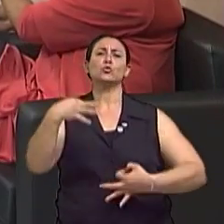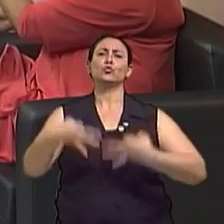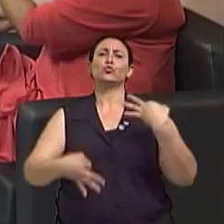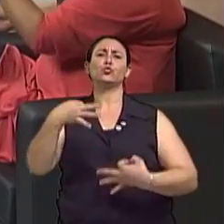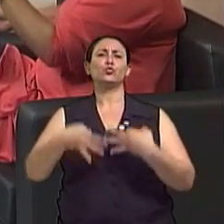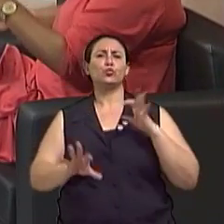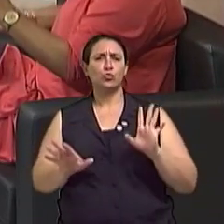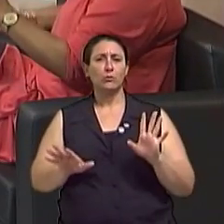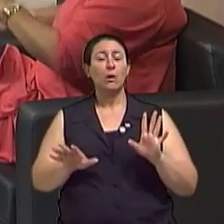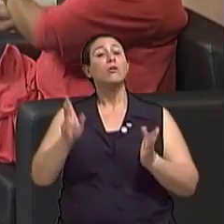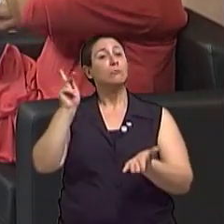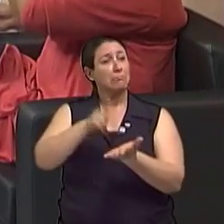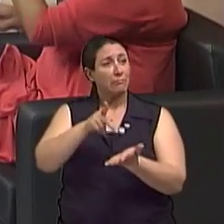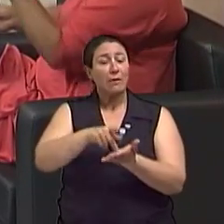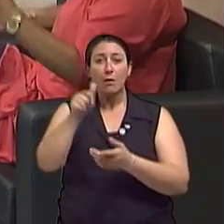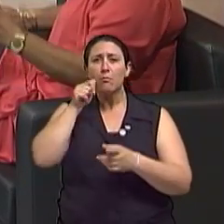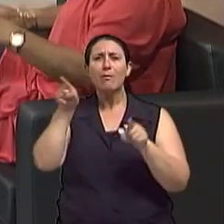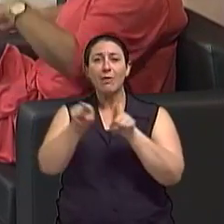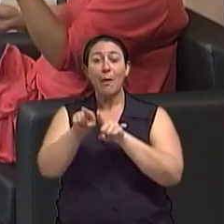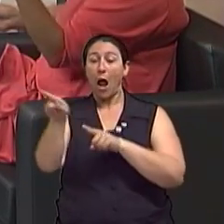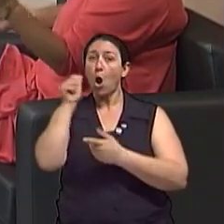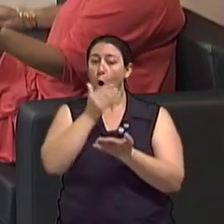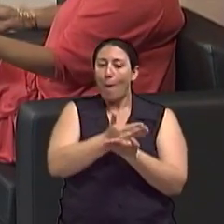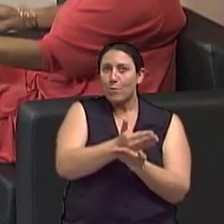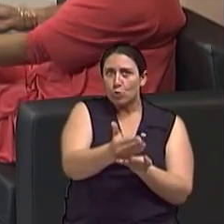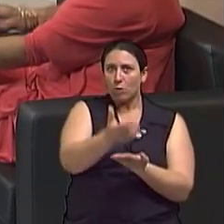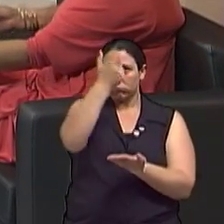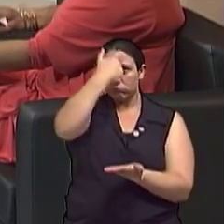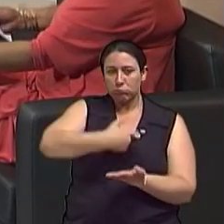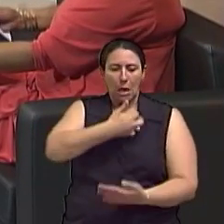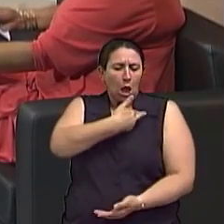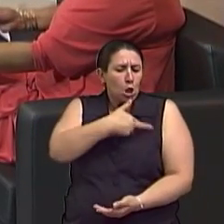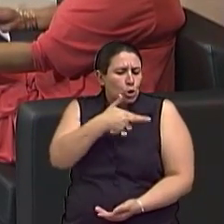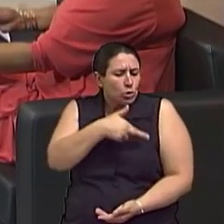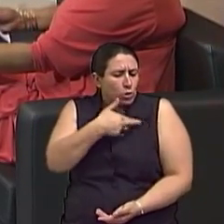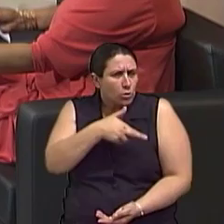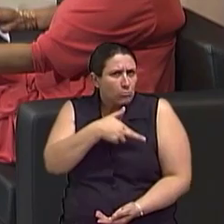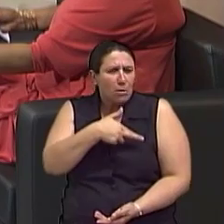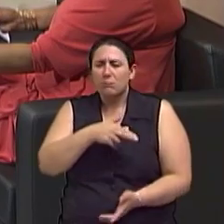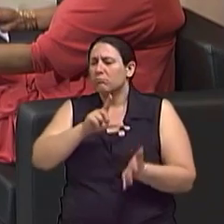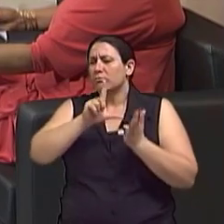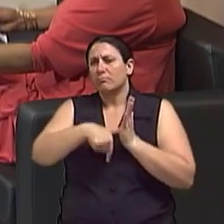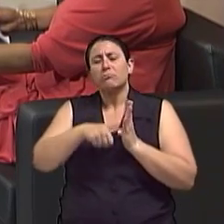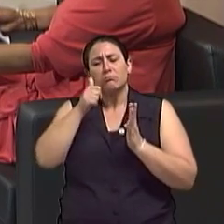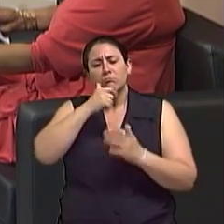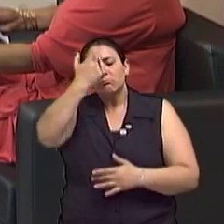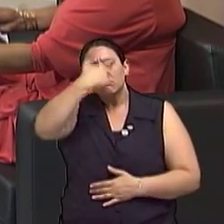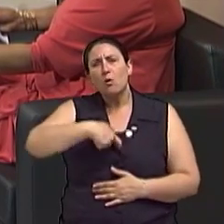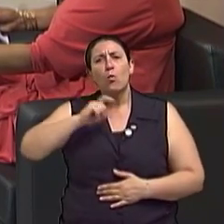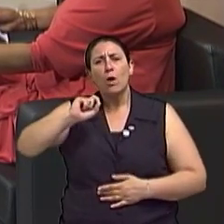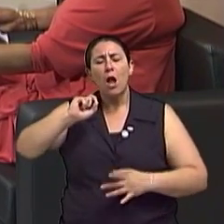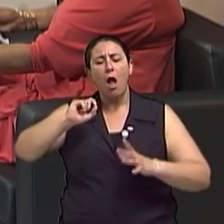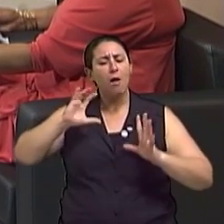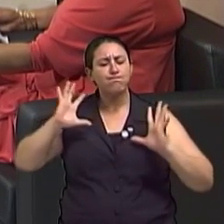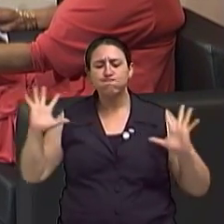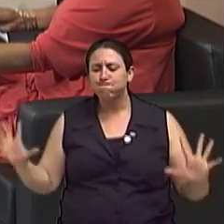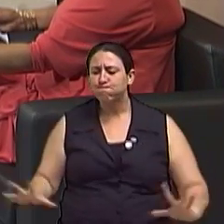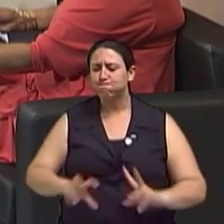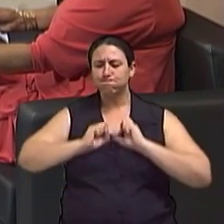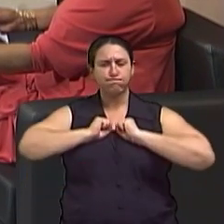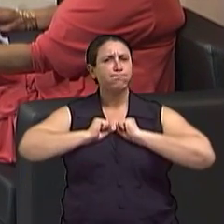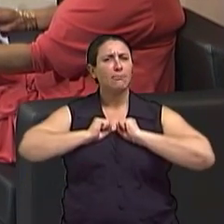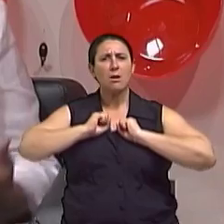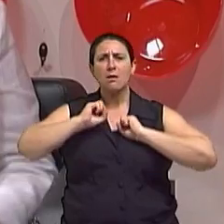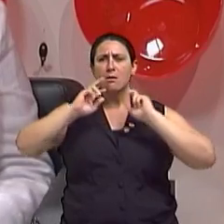os muros da religião. Ela começou pela religião, mas ela extrapolou. É algo de uma solidariedade humana que extrapola. Então, realmente,